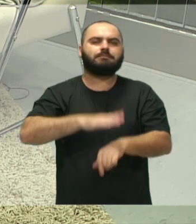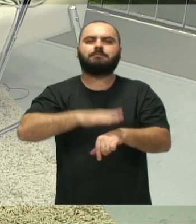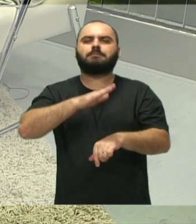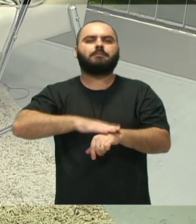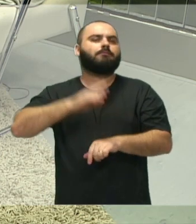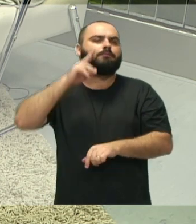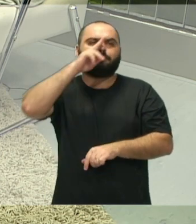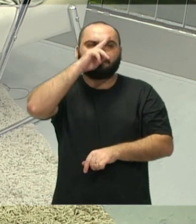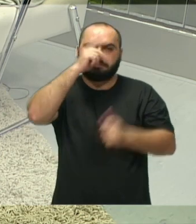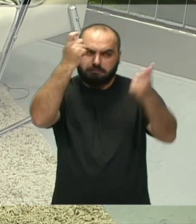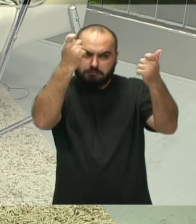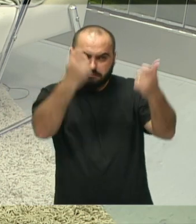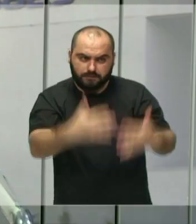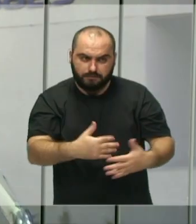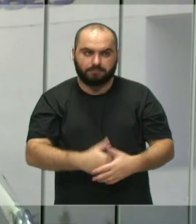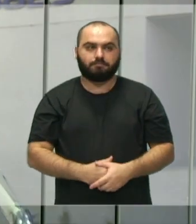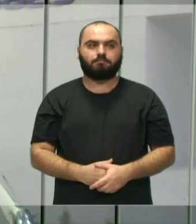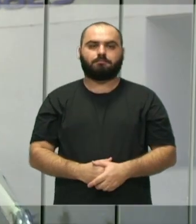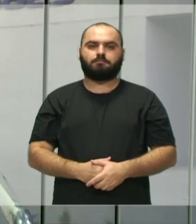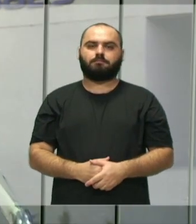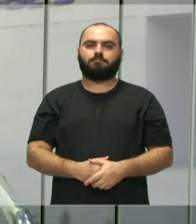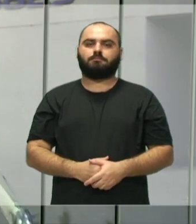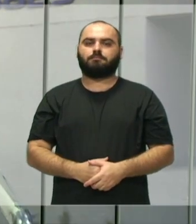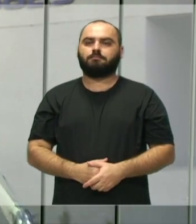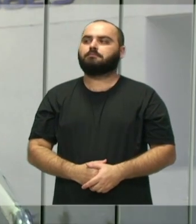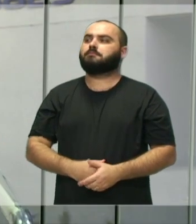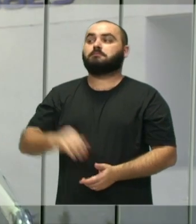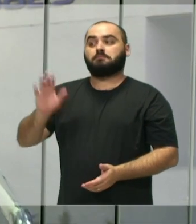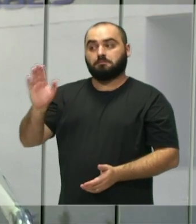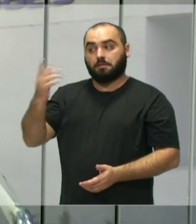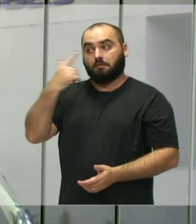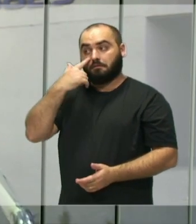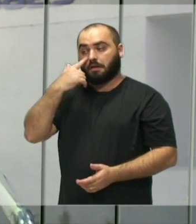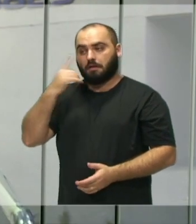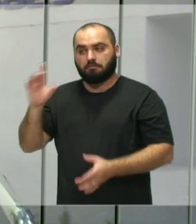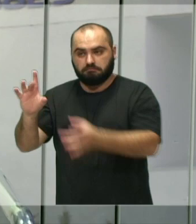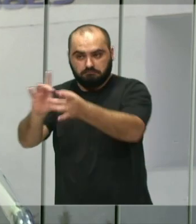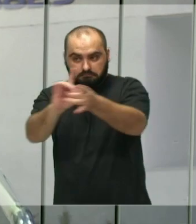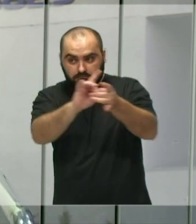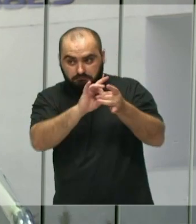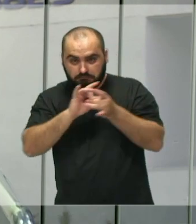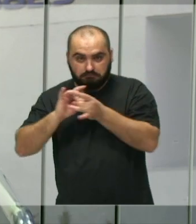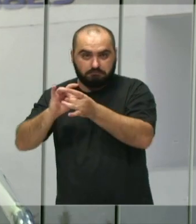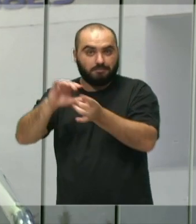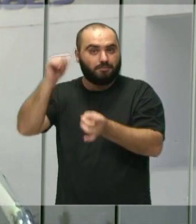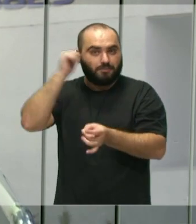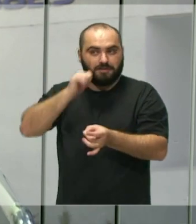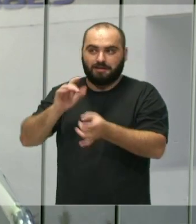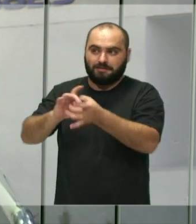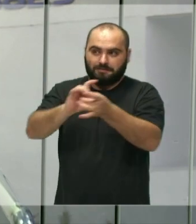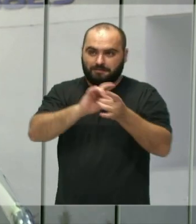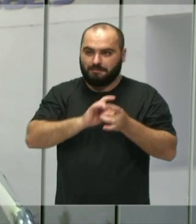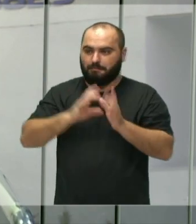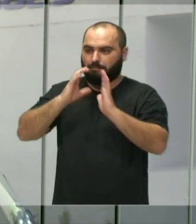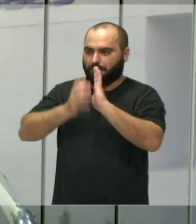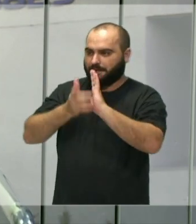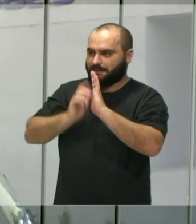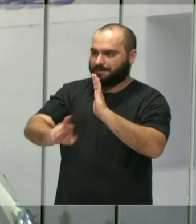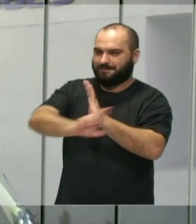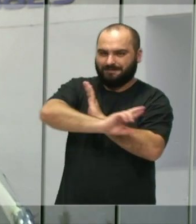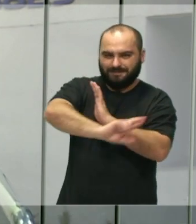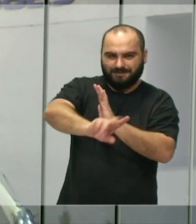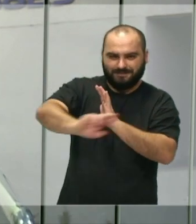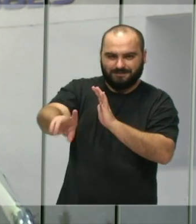e do protagonismo? Acho que uma motivação é ver a nossa união, quanto nós mulheres. Somos de partidos diferentes, temos